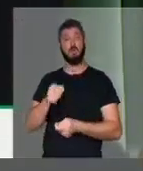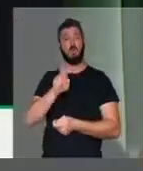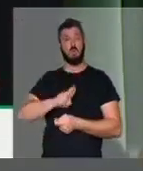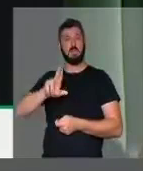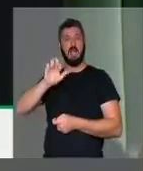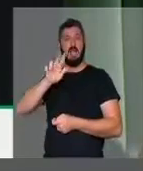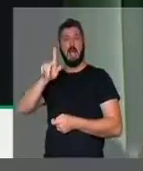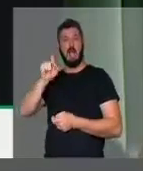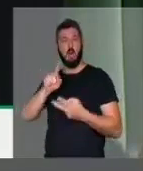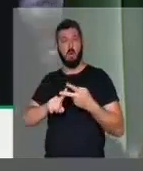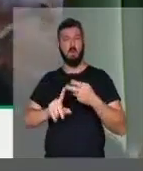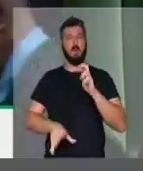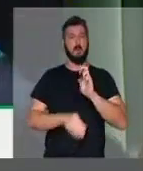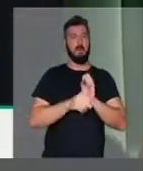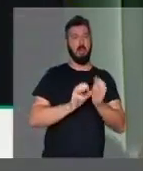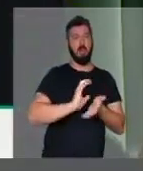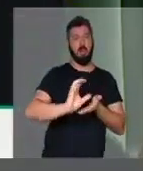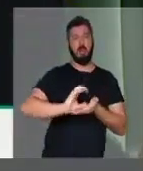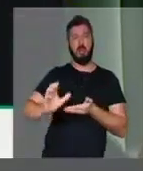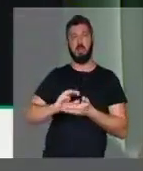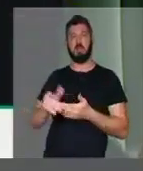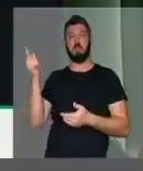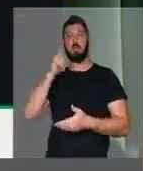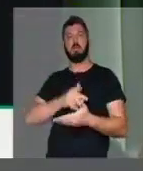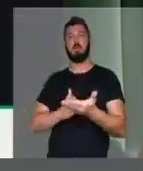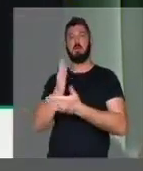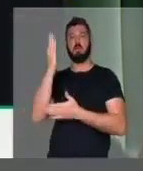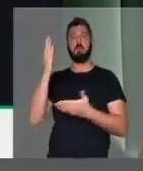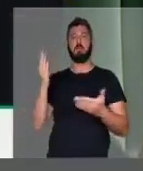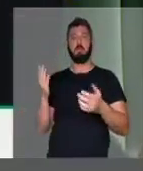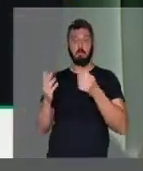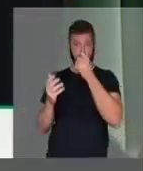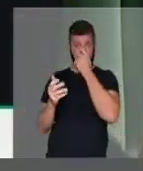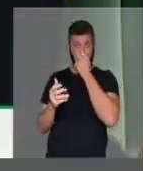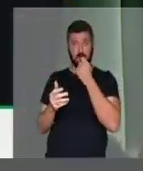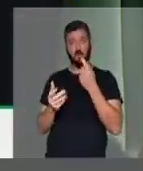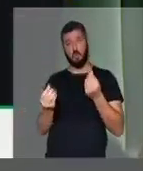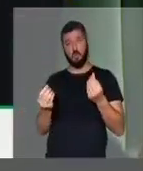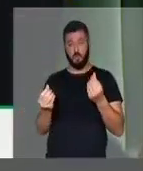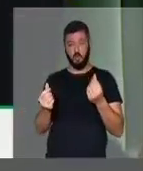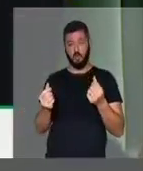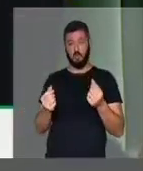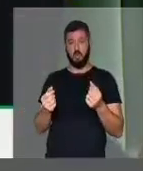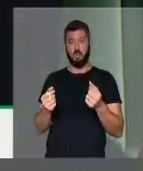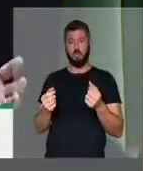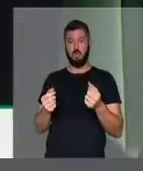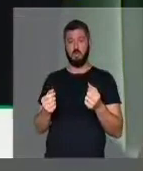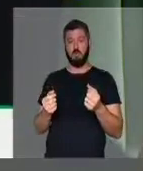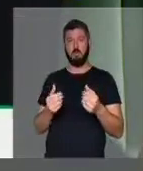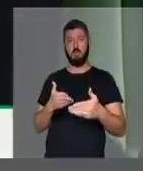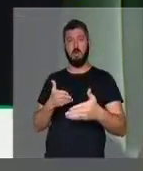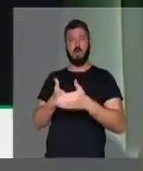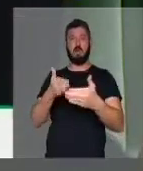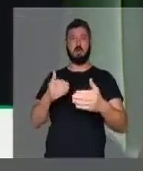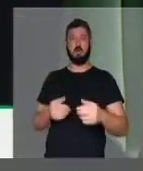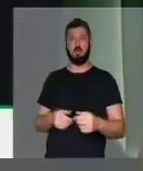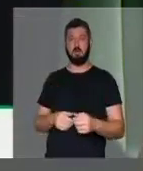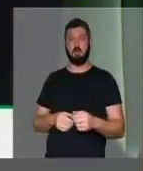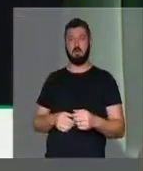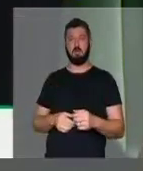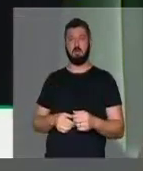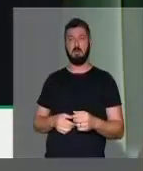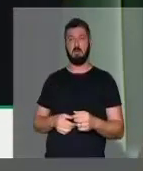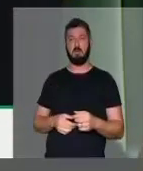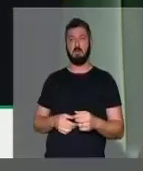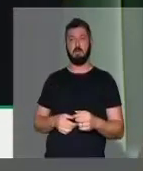cargos, emendas e outras coisas mais para se aprovar o barramento, para se